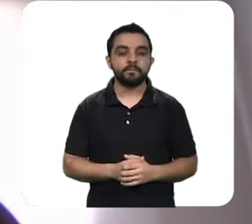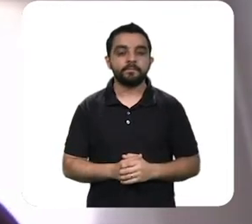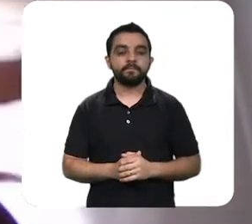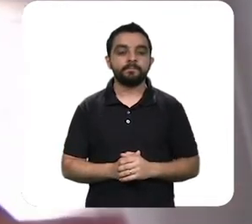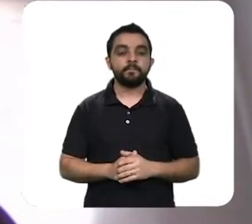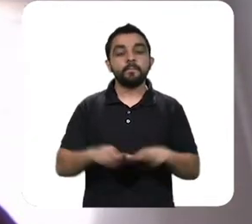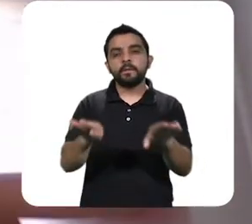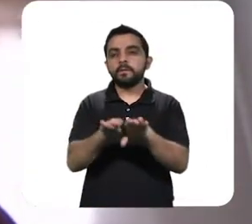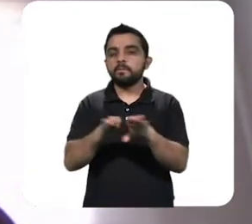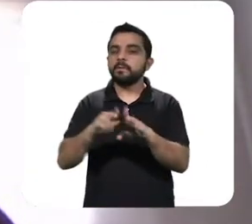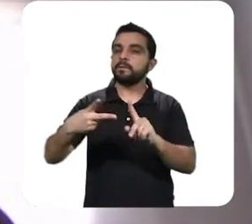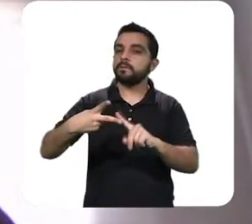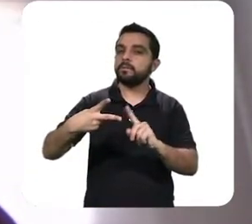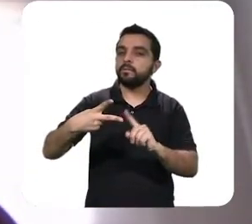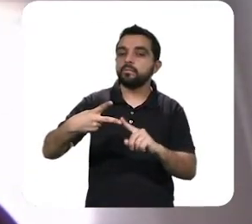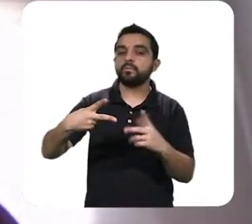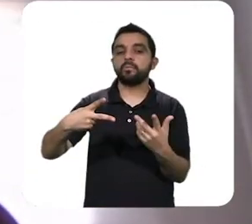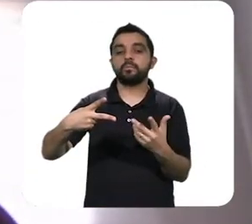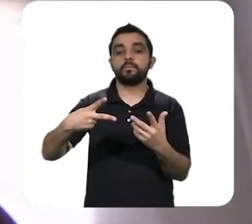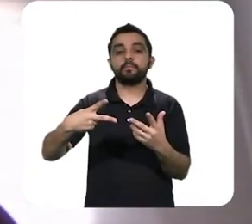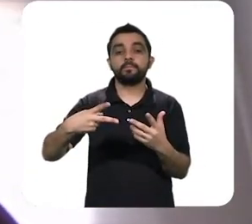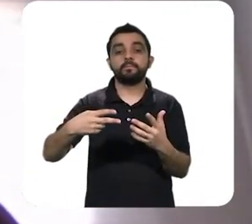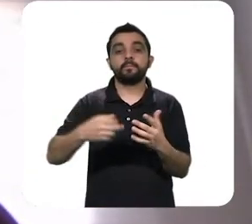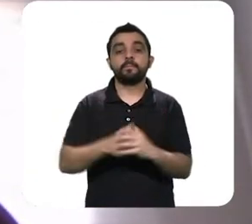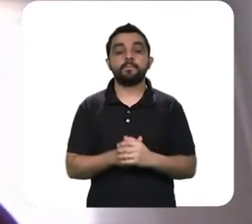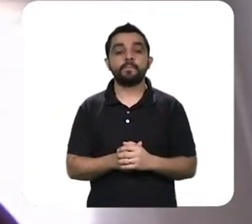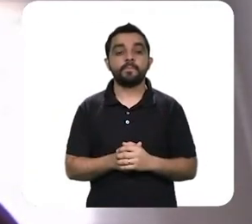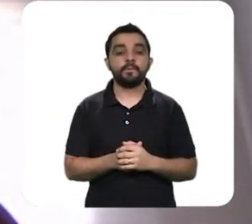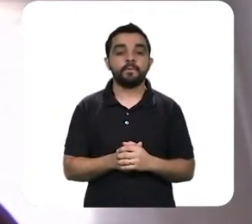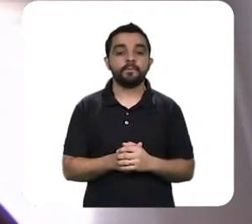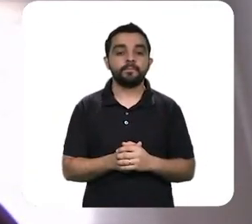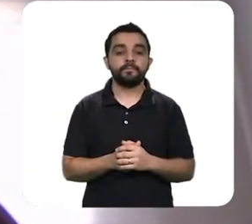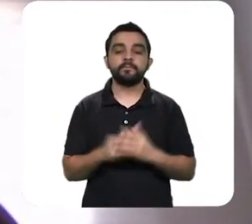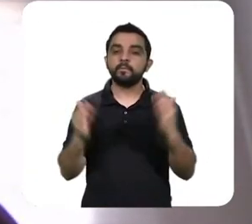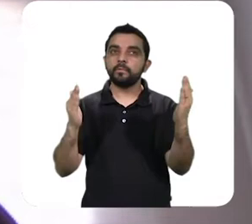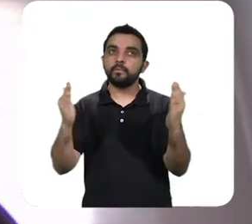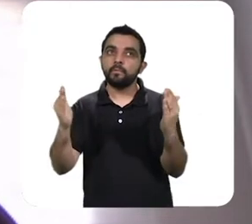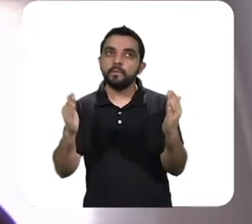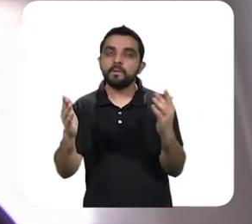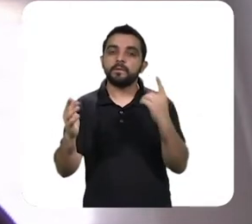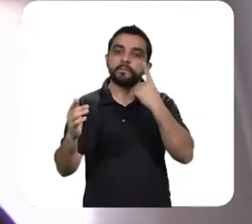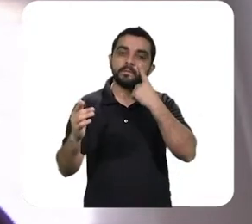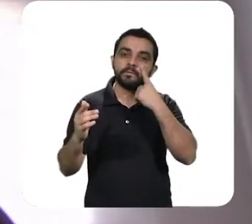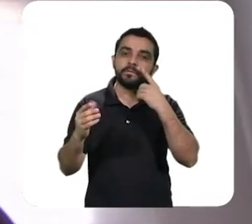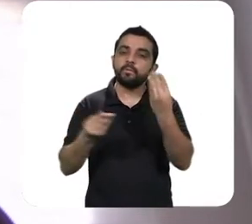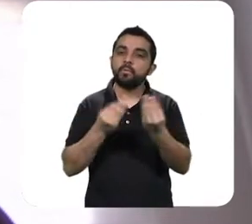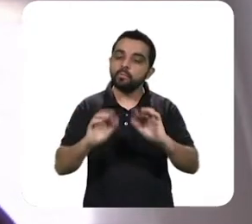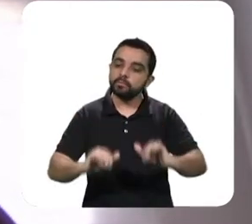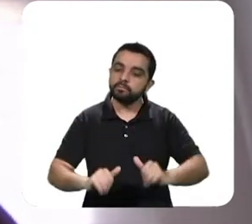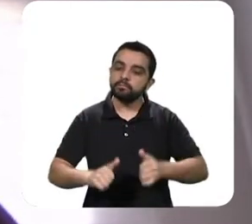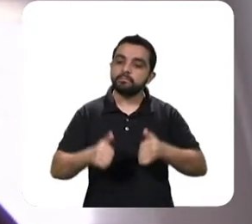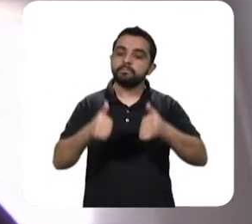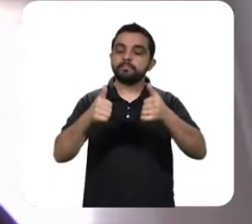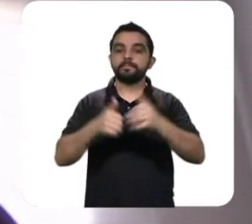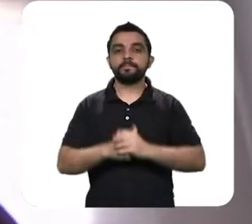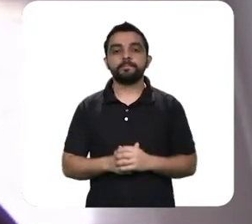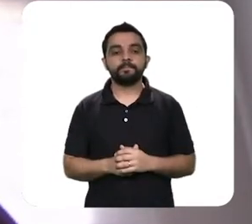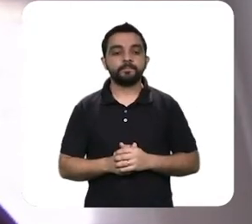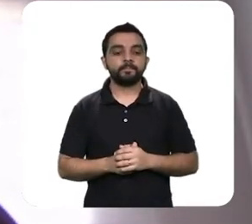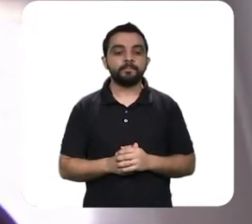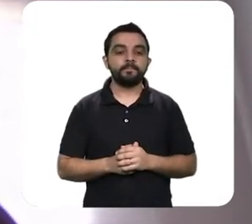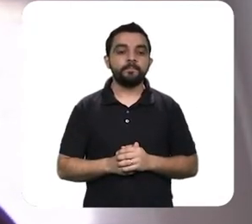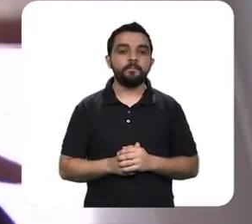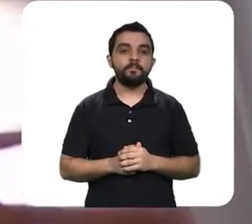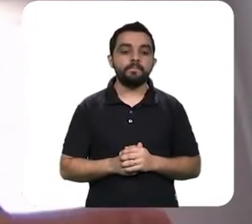ponto fazendo também uma recuperação histórica a gente